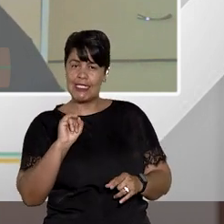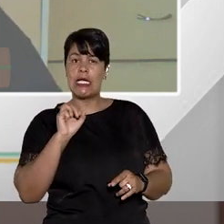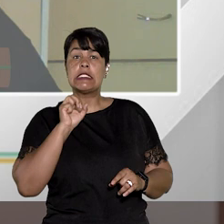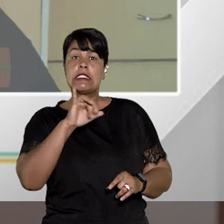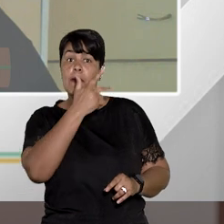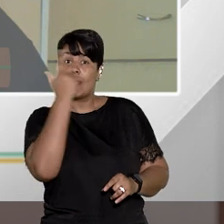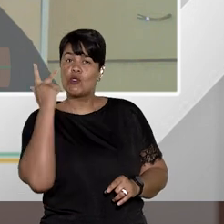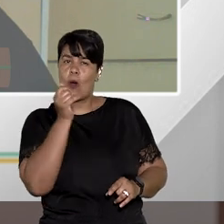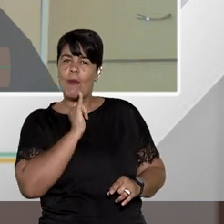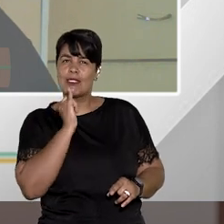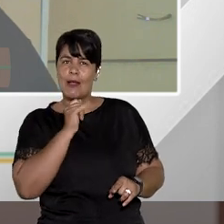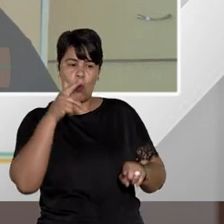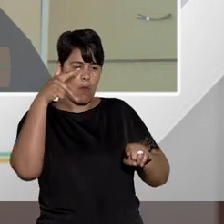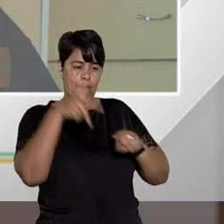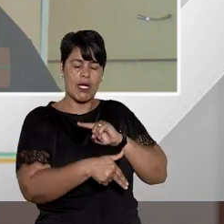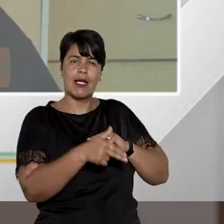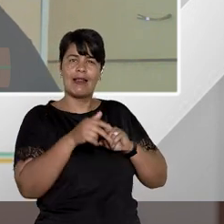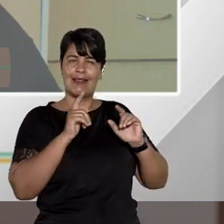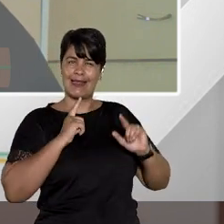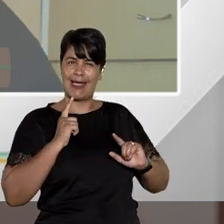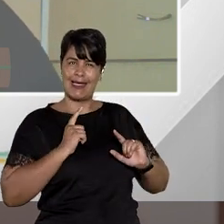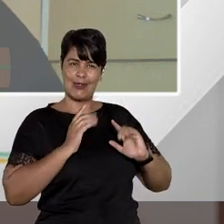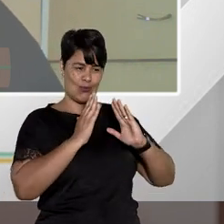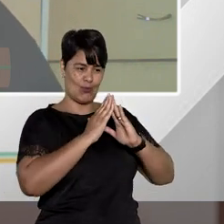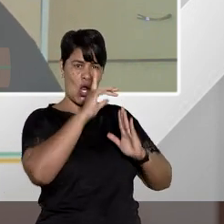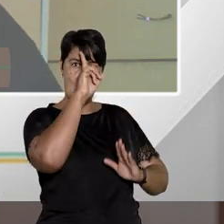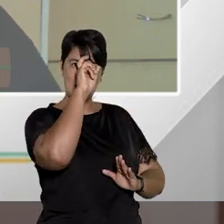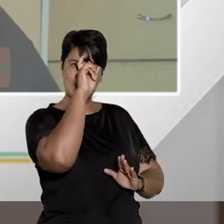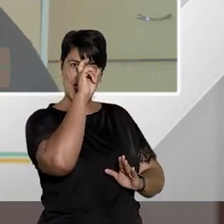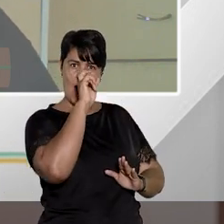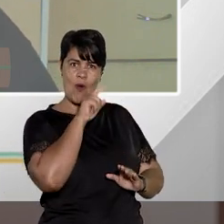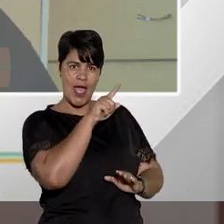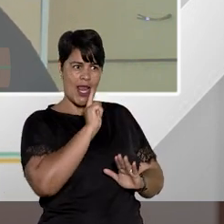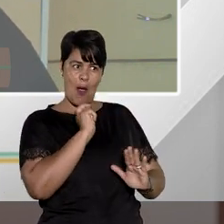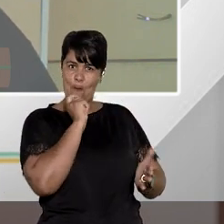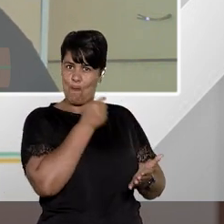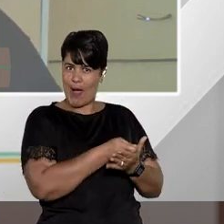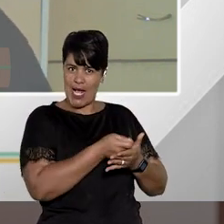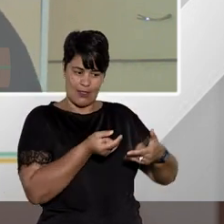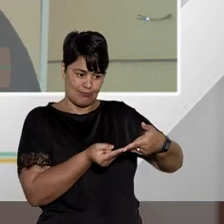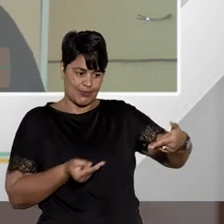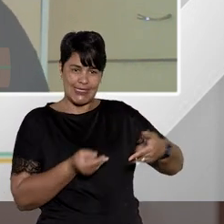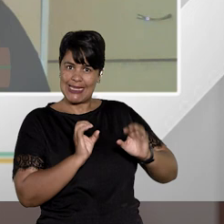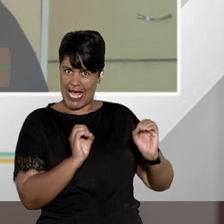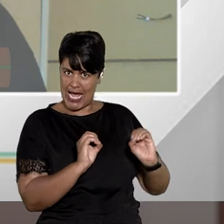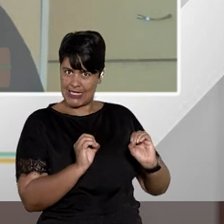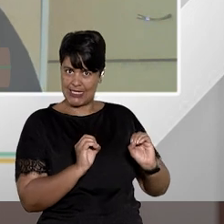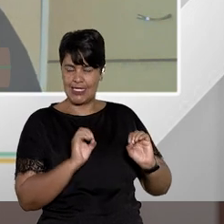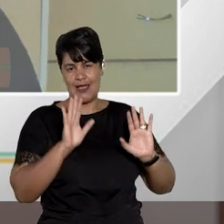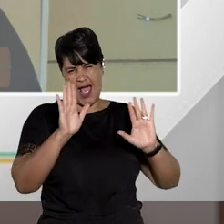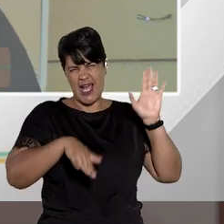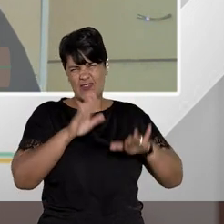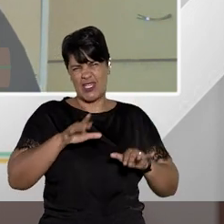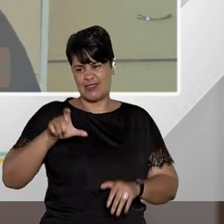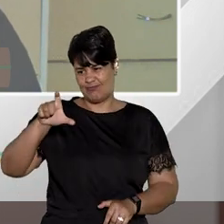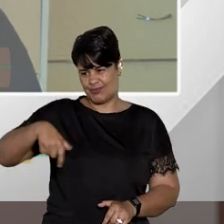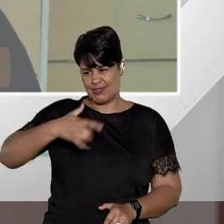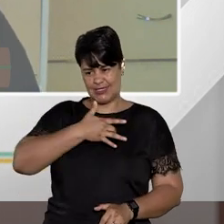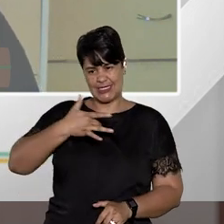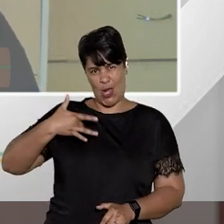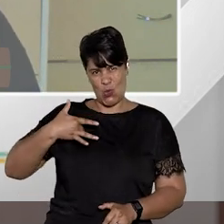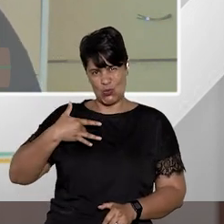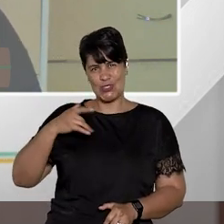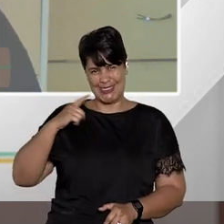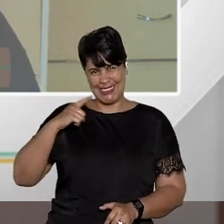impedida de sair do hospital porque ela não pagou a conta, vamos supor, o plano de saúde negou a cobertura do